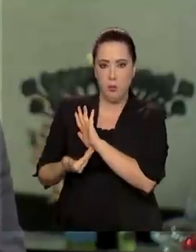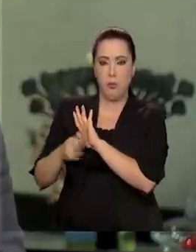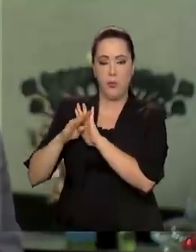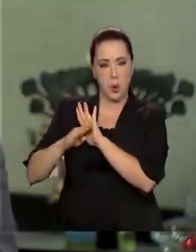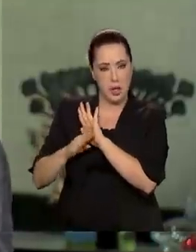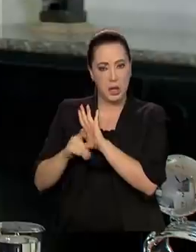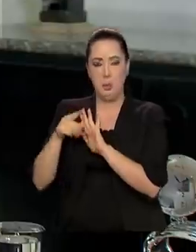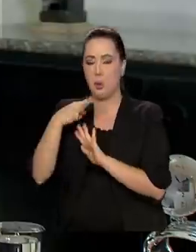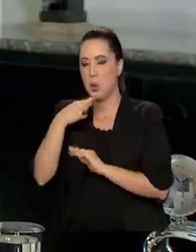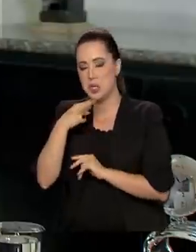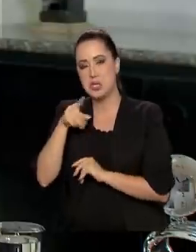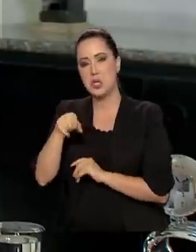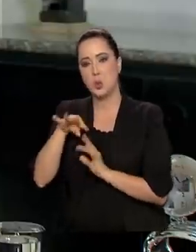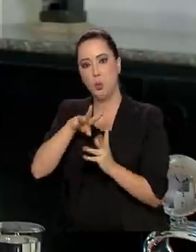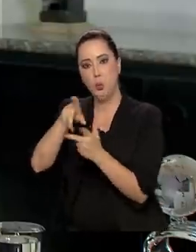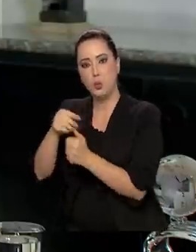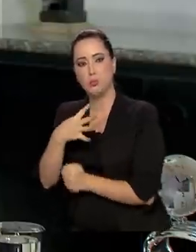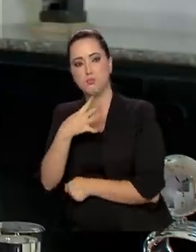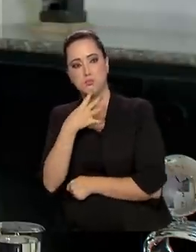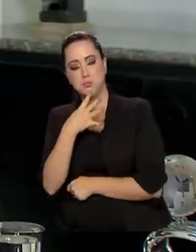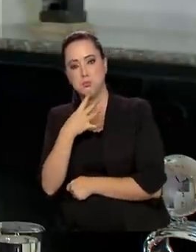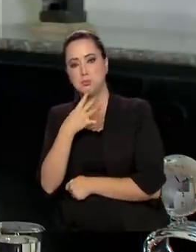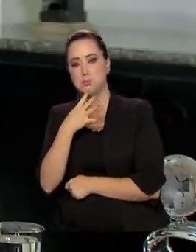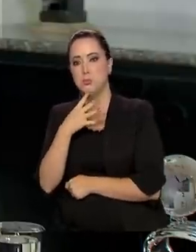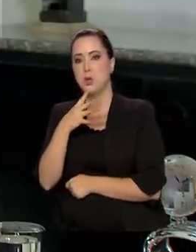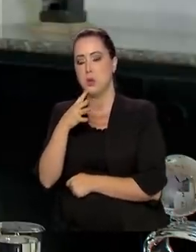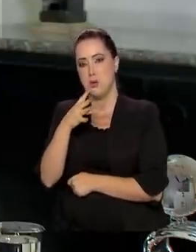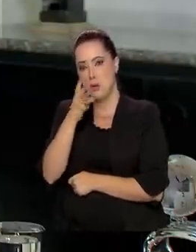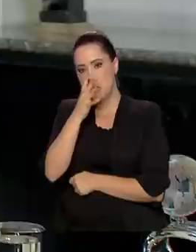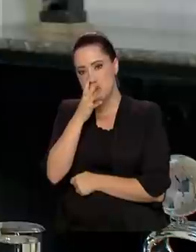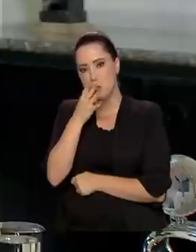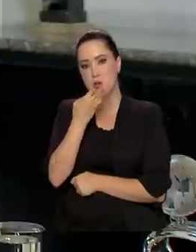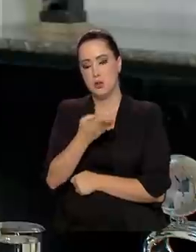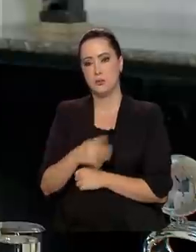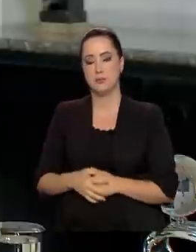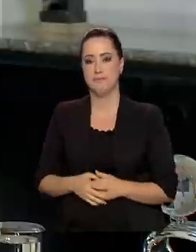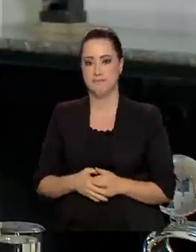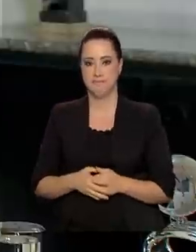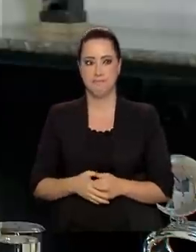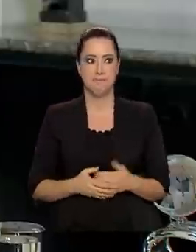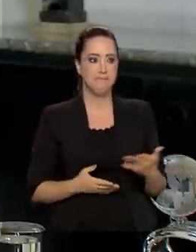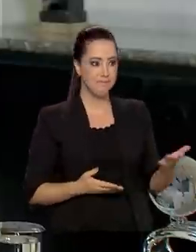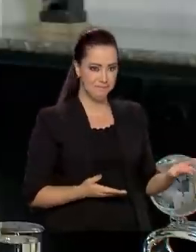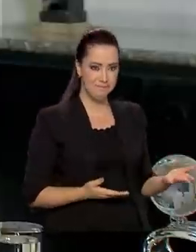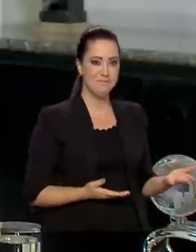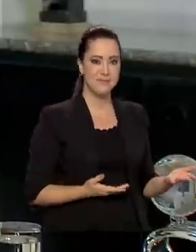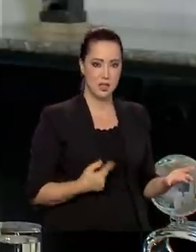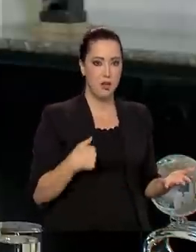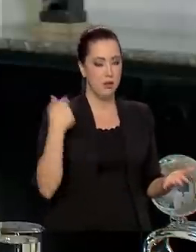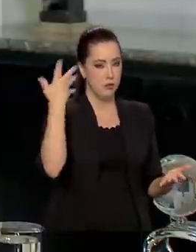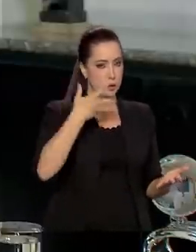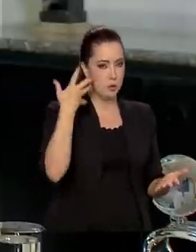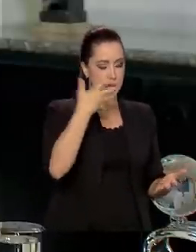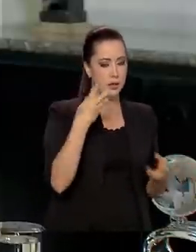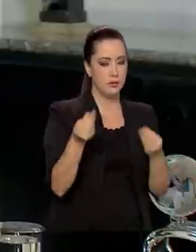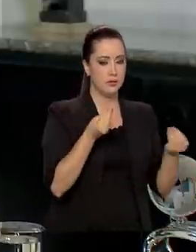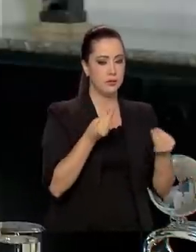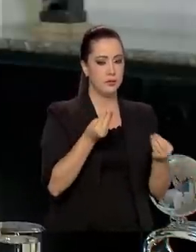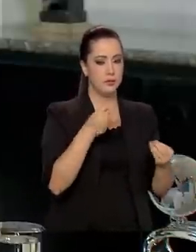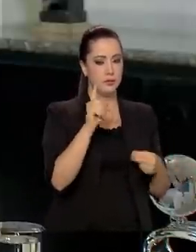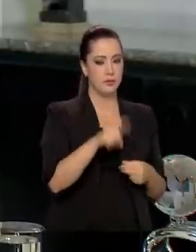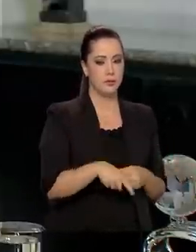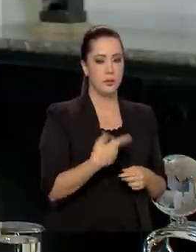internacionalmente. Exatamente. E aí eu vou tentar te explicar um pouco sobre como foi feito